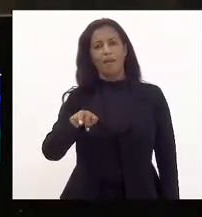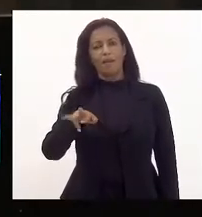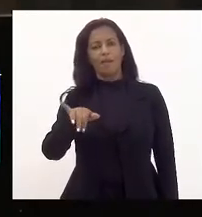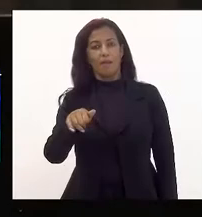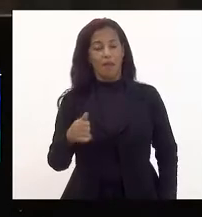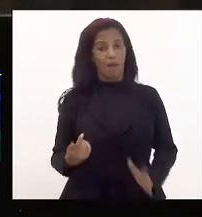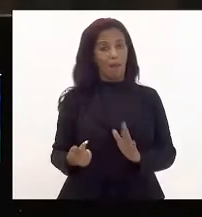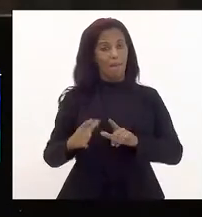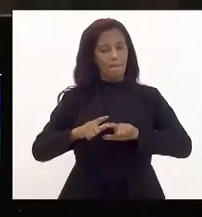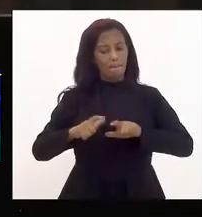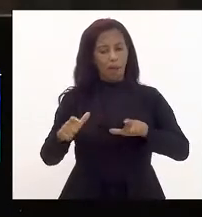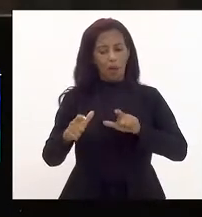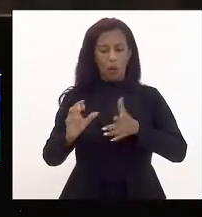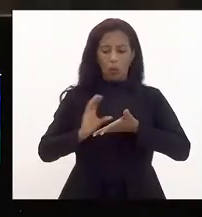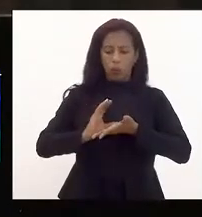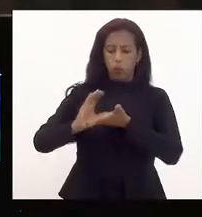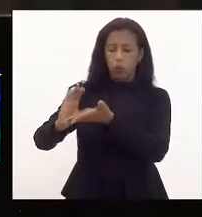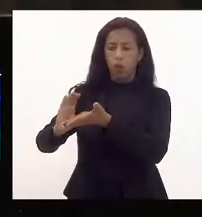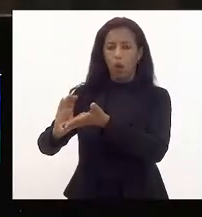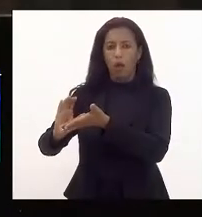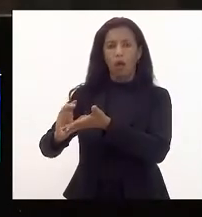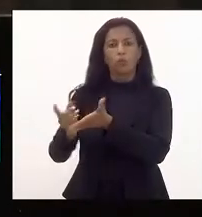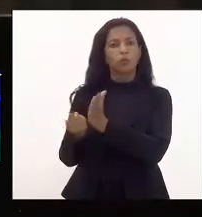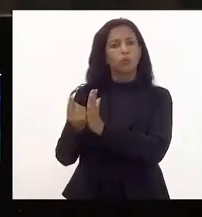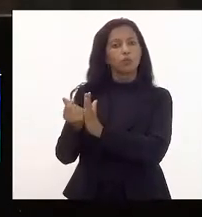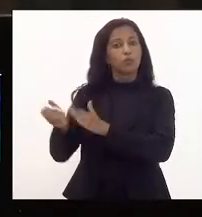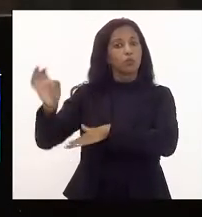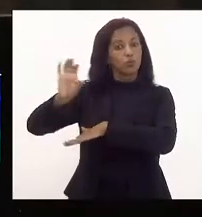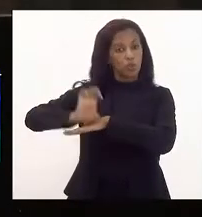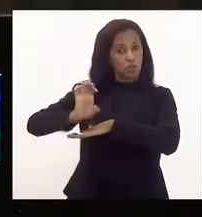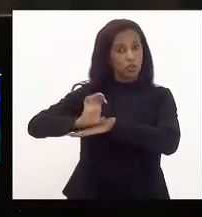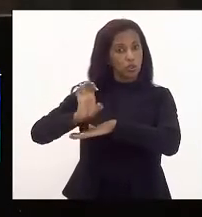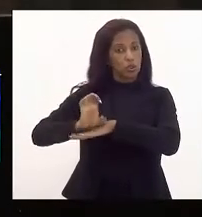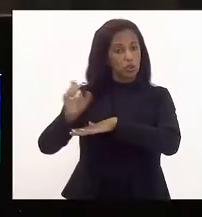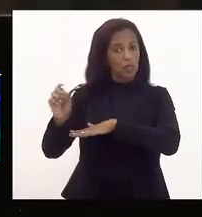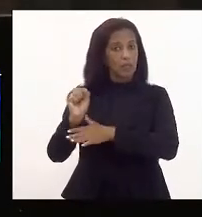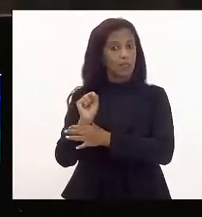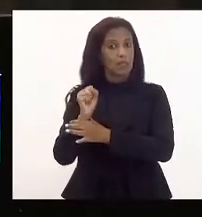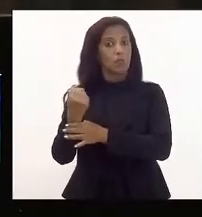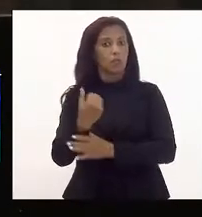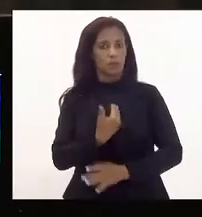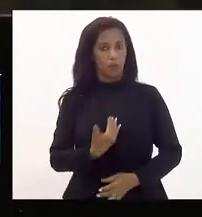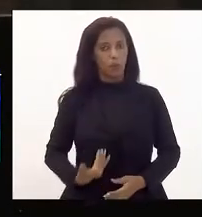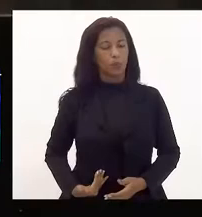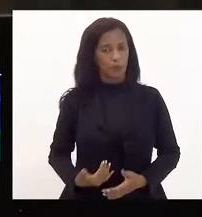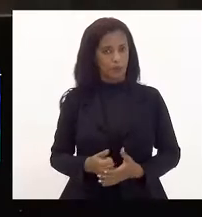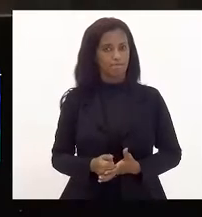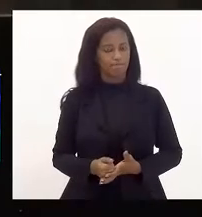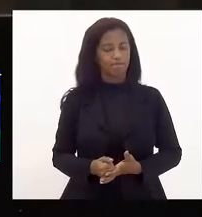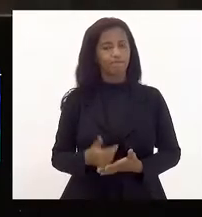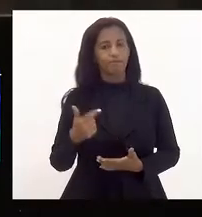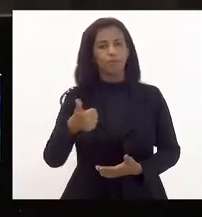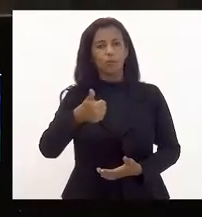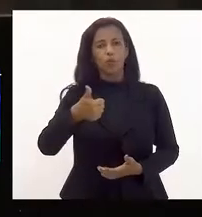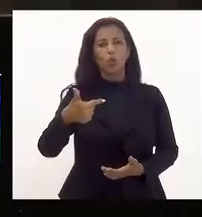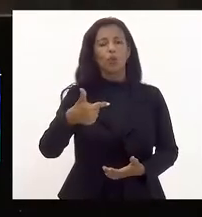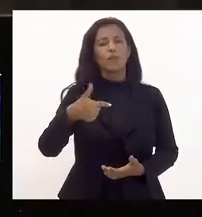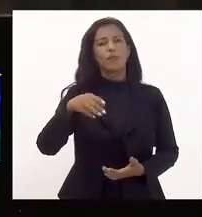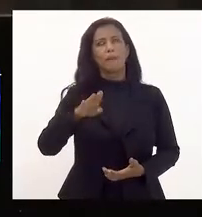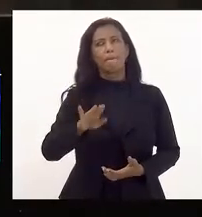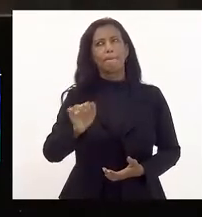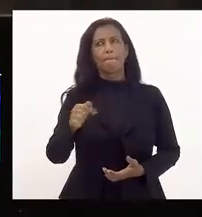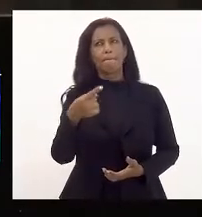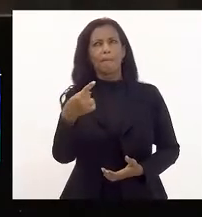orçamento do Estado está apontado para a segurança pública, cerca de 12 bilhões.